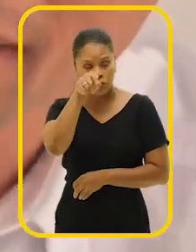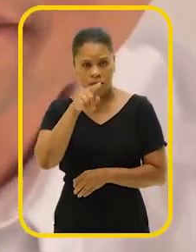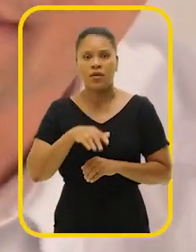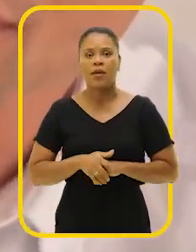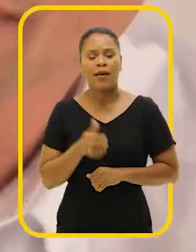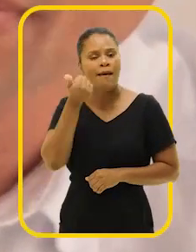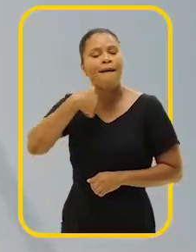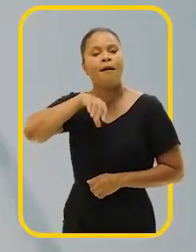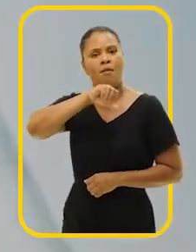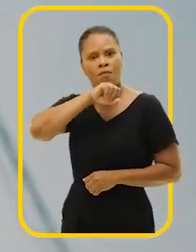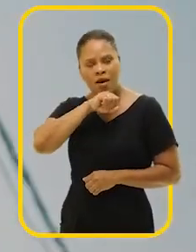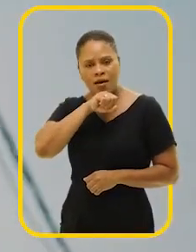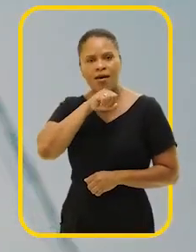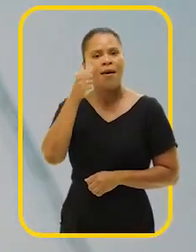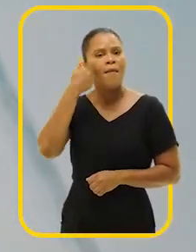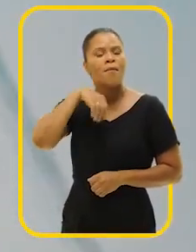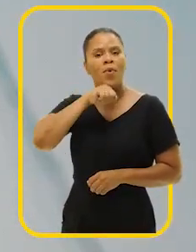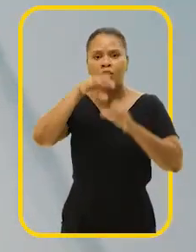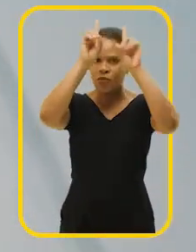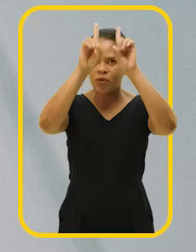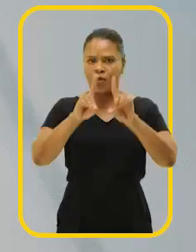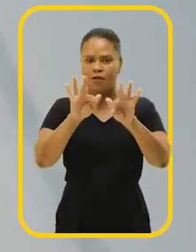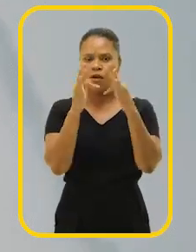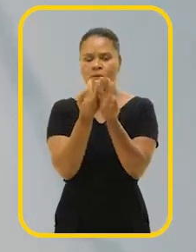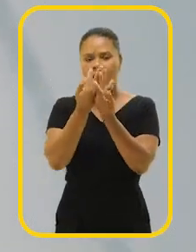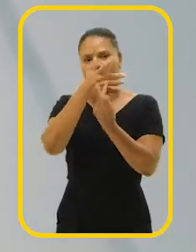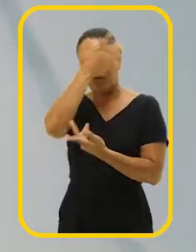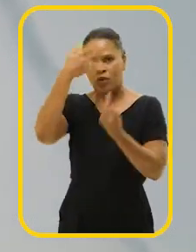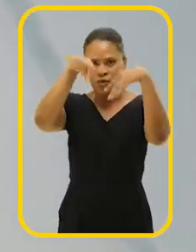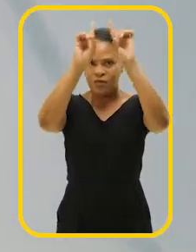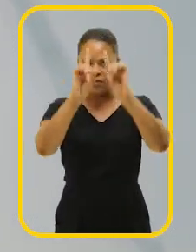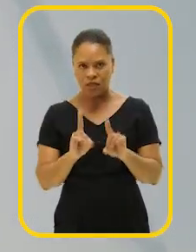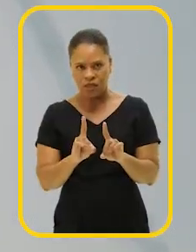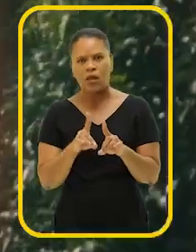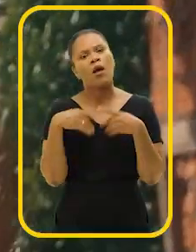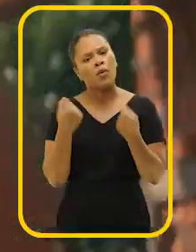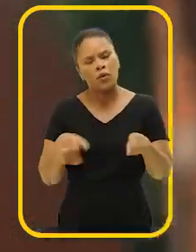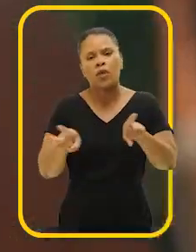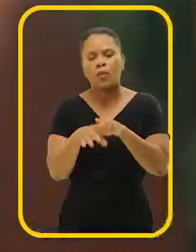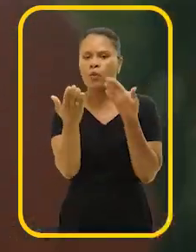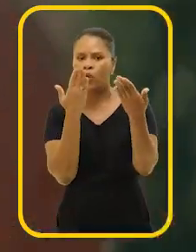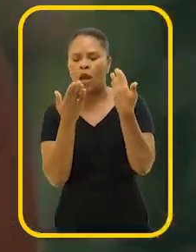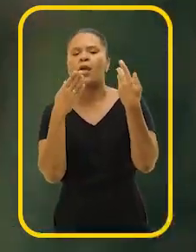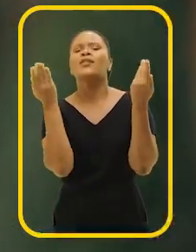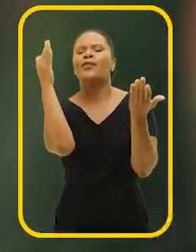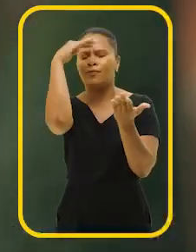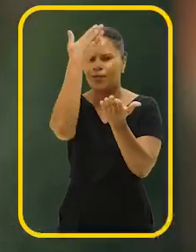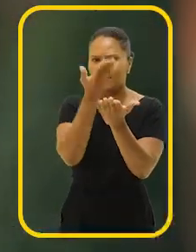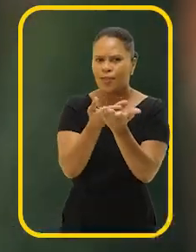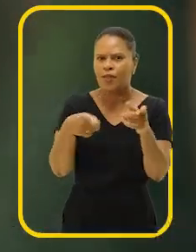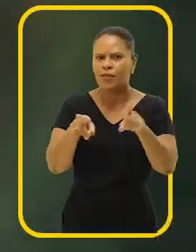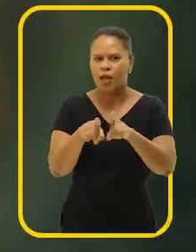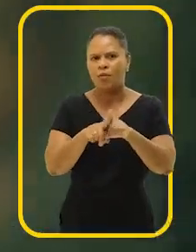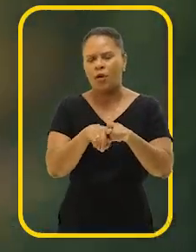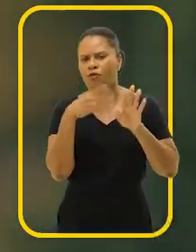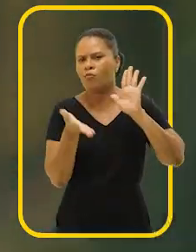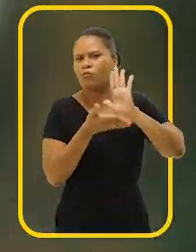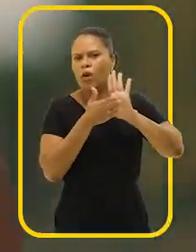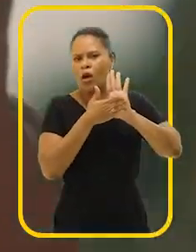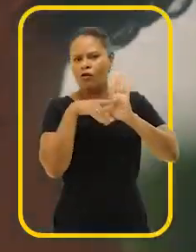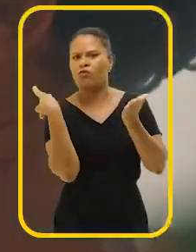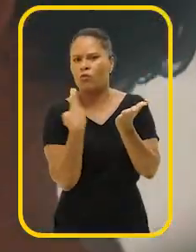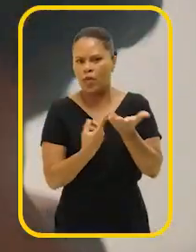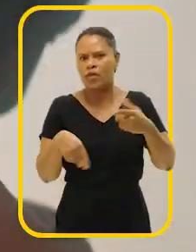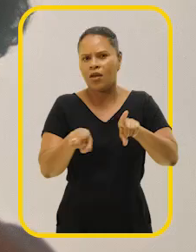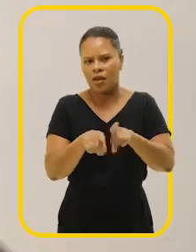mãe, mães atípicas, famílias atípicas, precisam também de acompanhamento. E pode ter certeza que eu vou honrar a tua confiança. Pode ter certeza que daqui